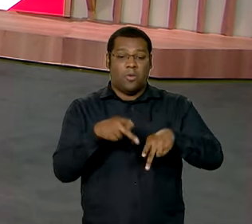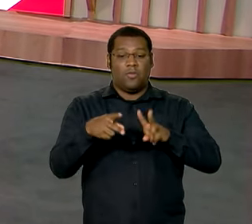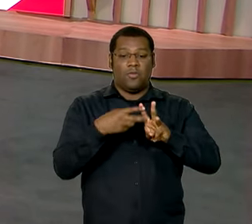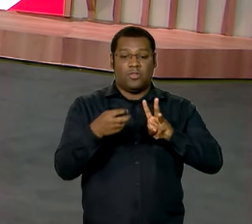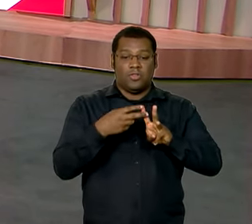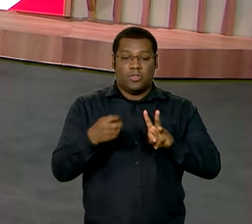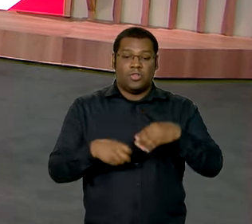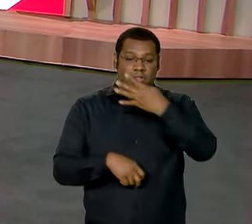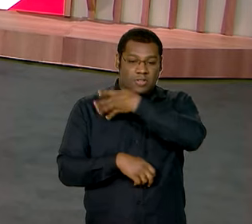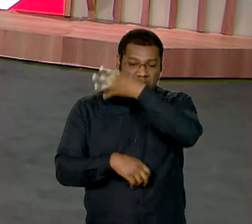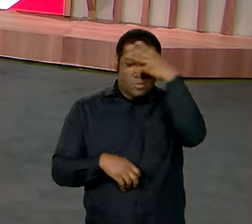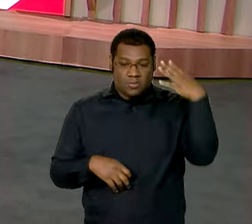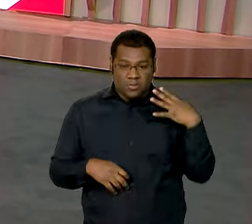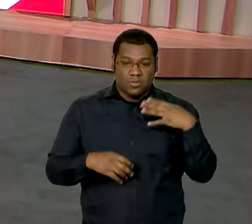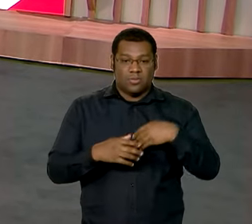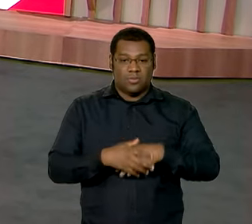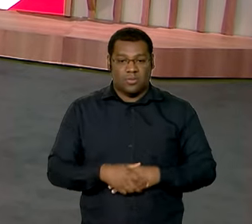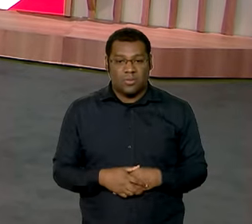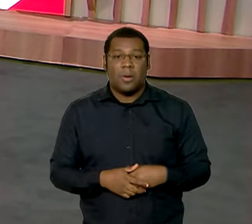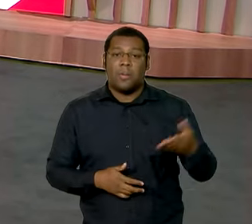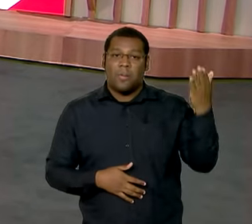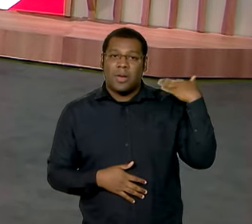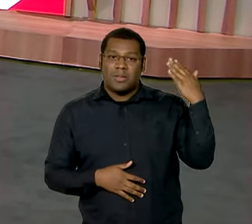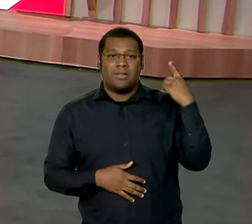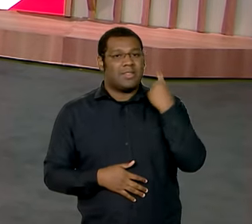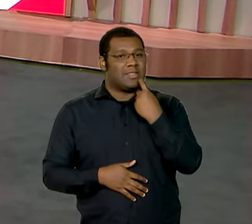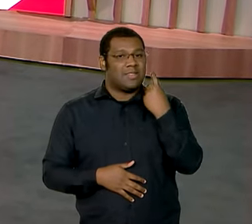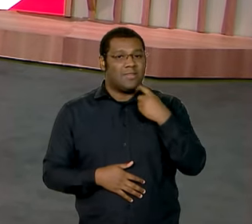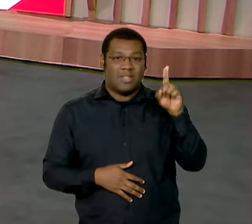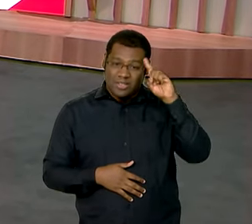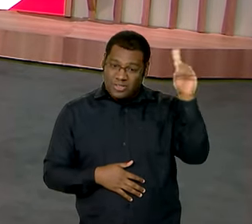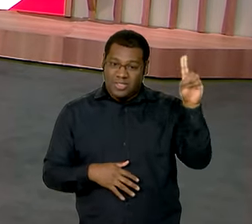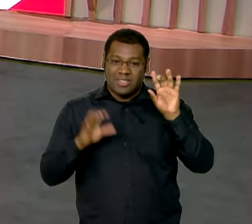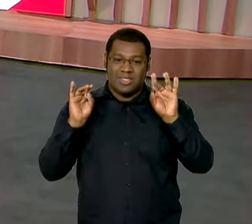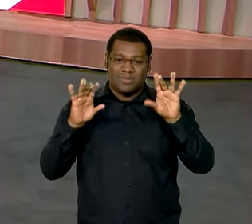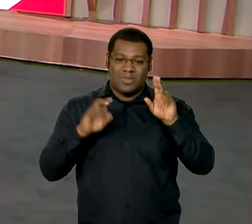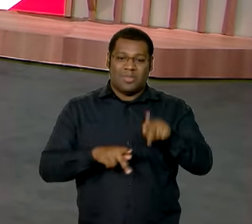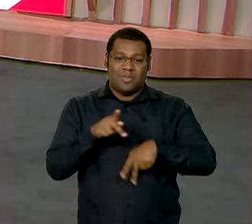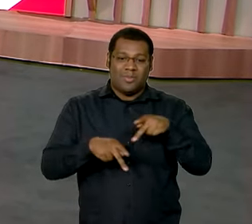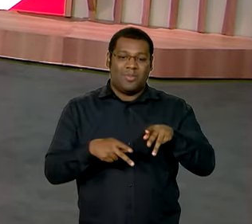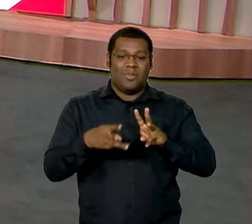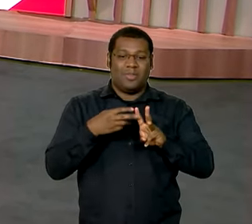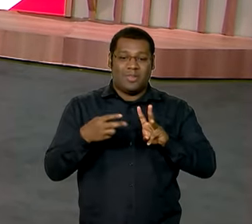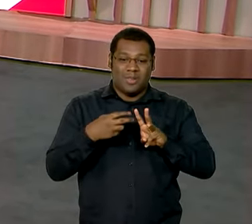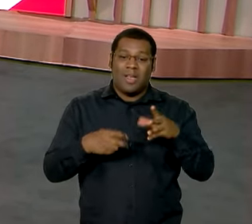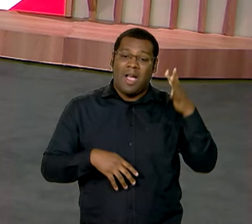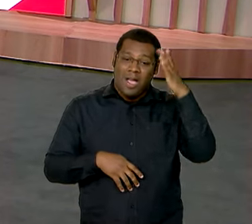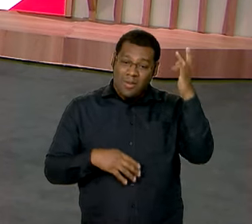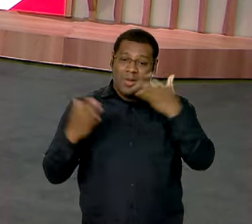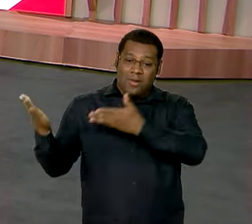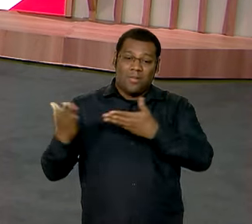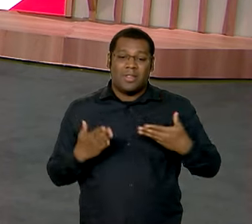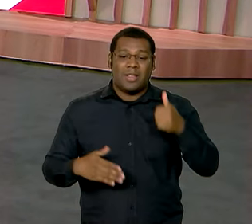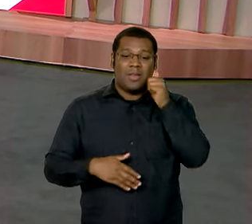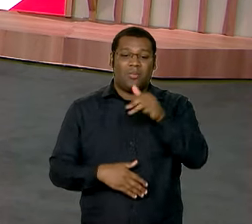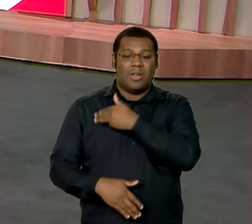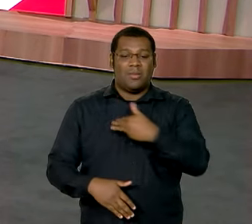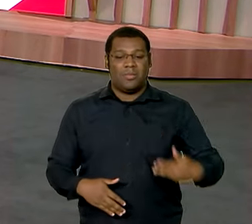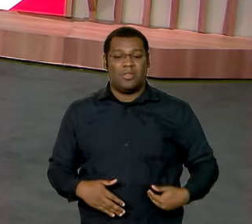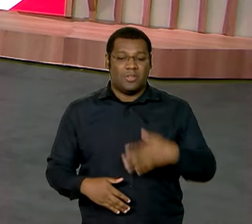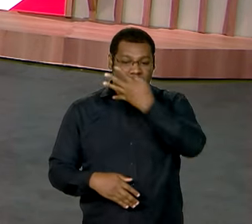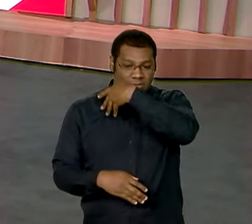a gente teve aí o Dia dos Povos Indígenas na última sexta-feira, então amanhã é dia de conversar com a ministra Sônia Guajajara, já fica o convite,